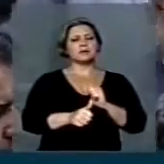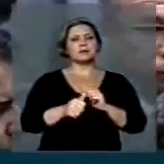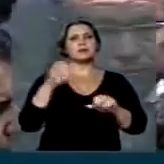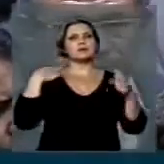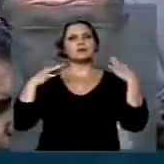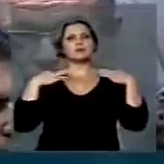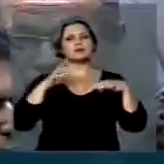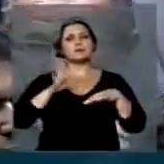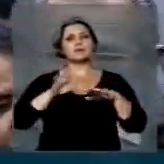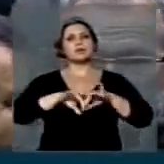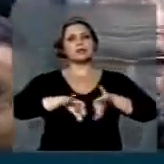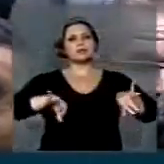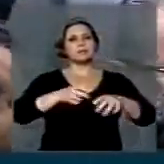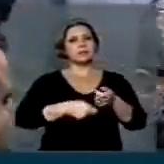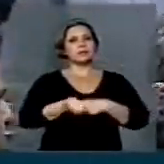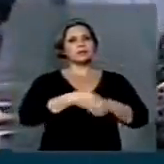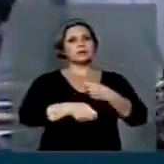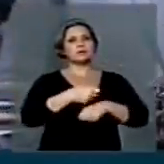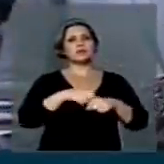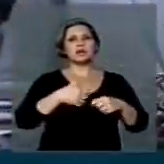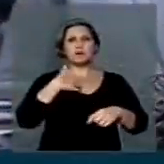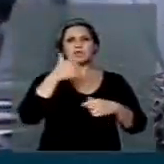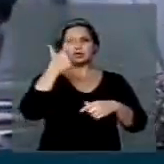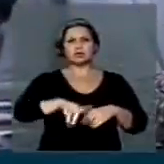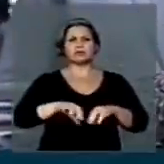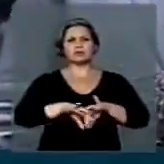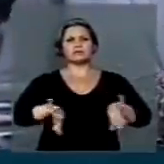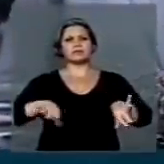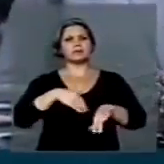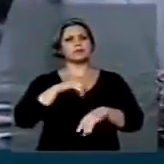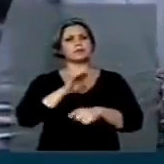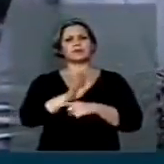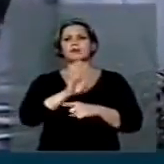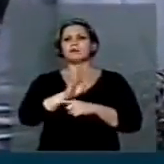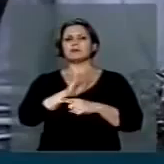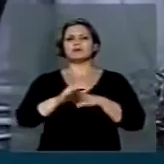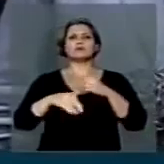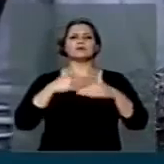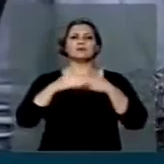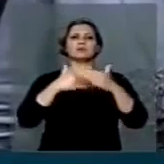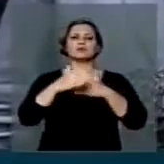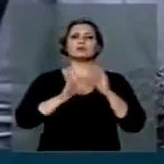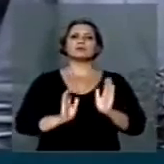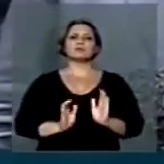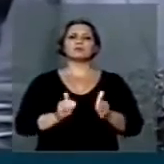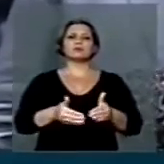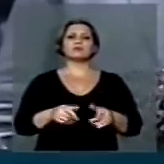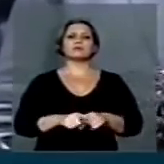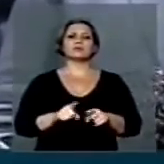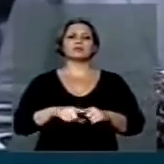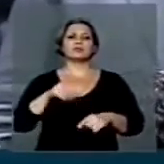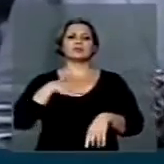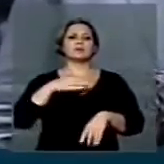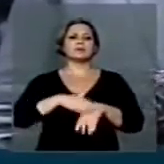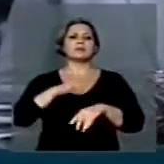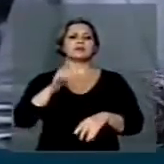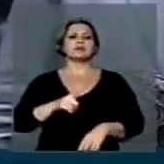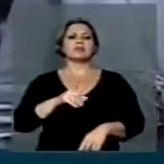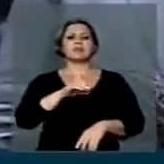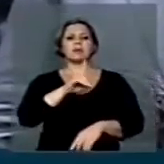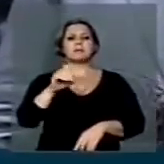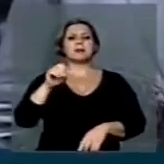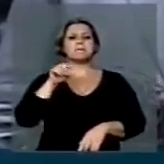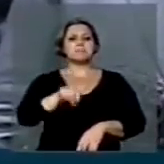e que agora também é dividida. Isto não ajuda o Parlamento. Nós temos comissões na Casa que tem mais de mil